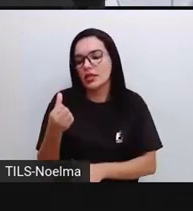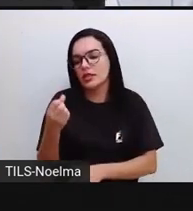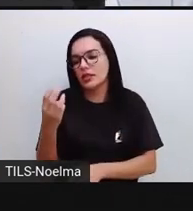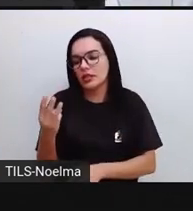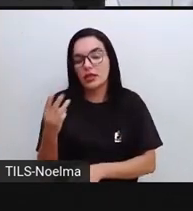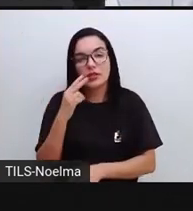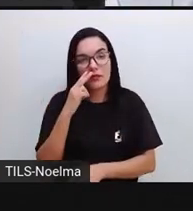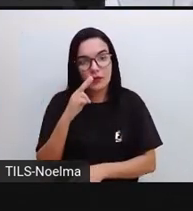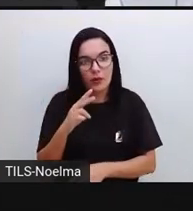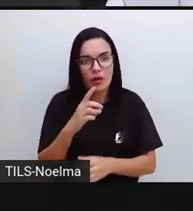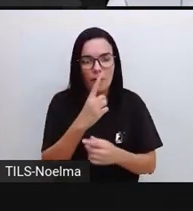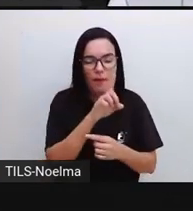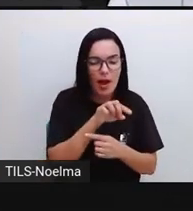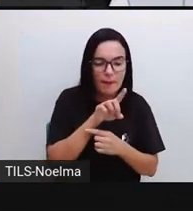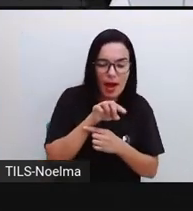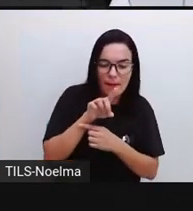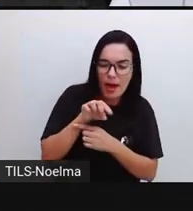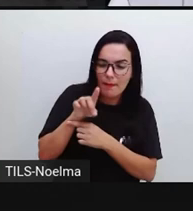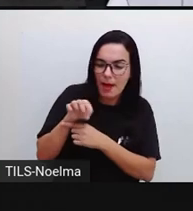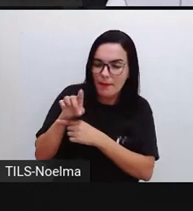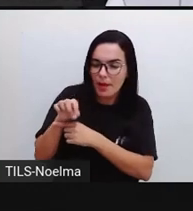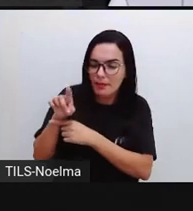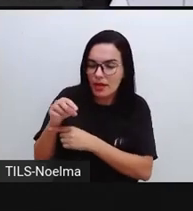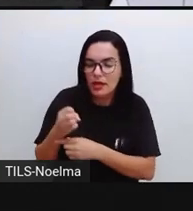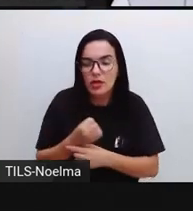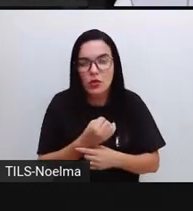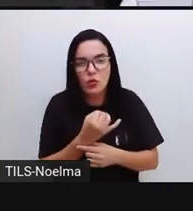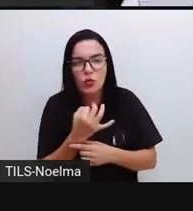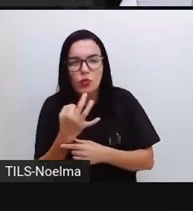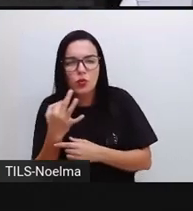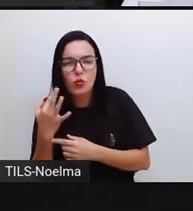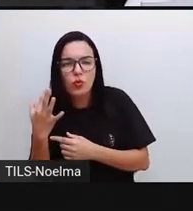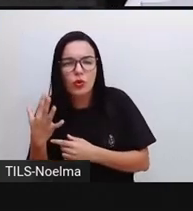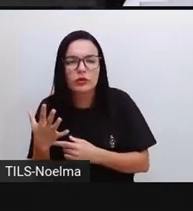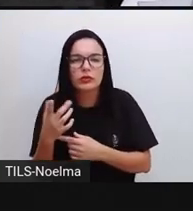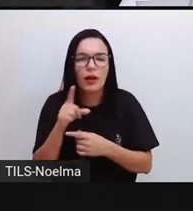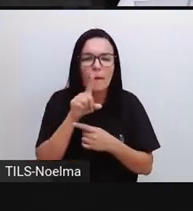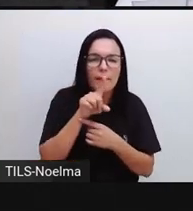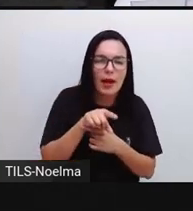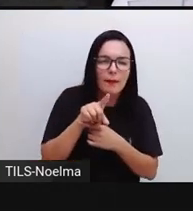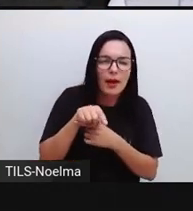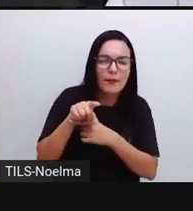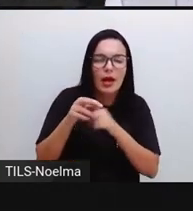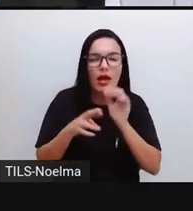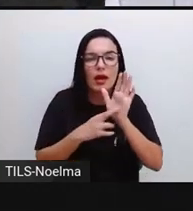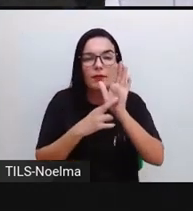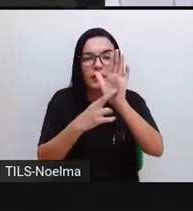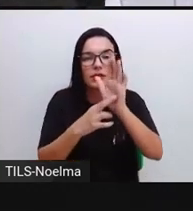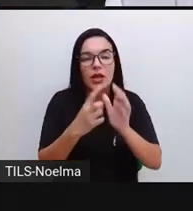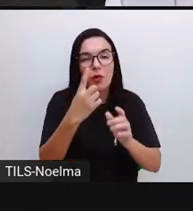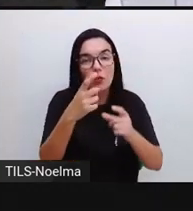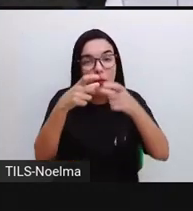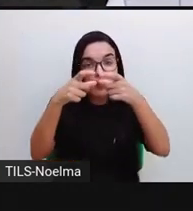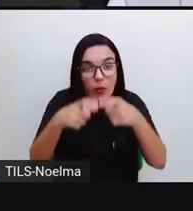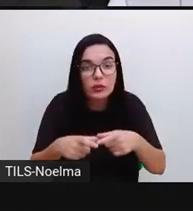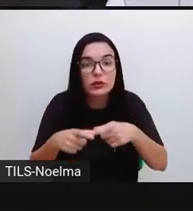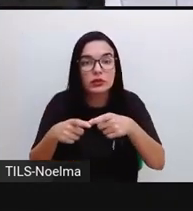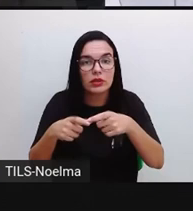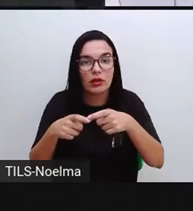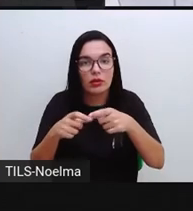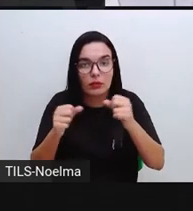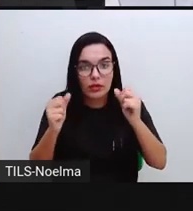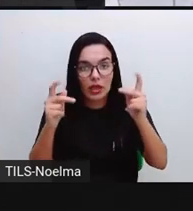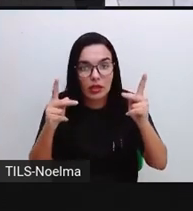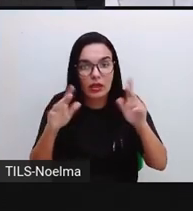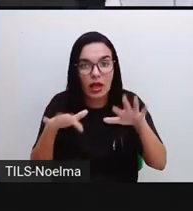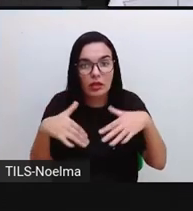palitinhos para ver quantos palitinhos, né? Cada palitinho representa uma posição, tá? Então, a gente foi